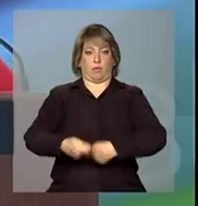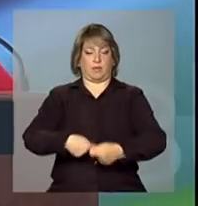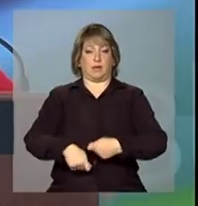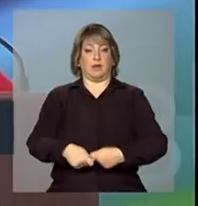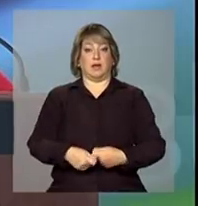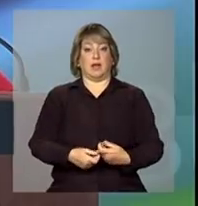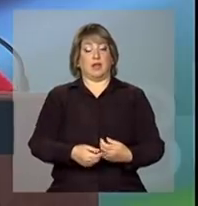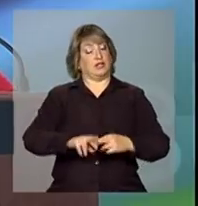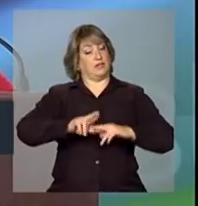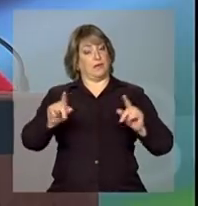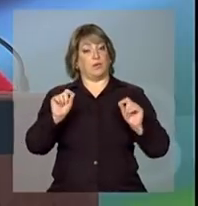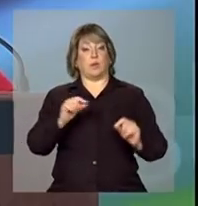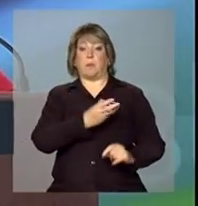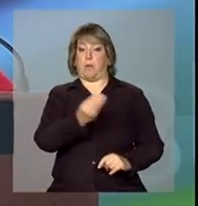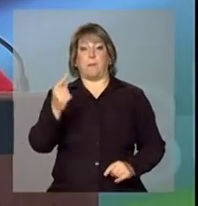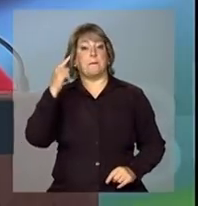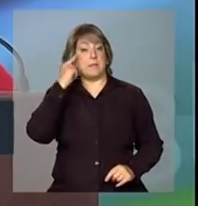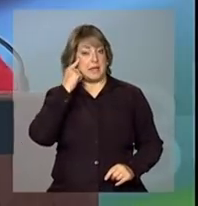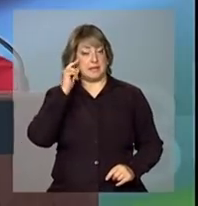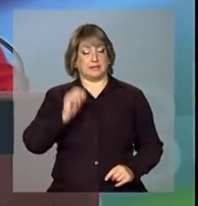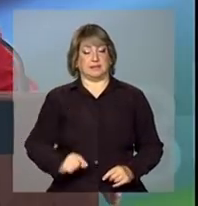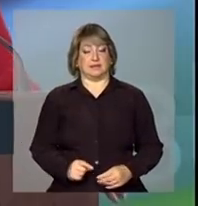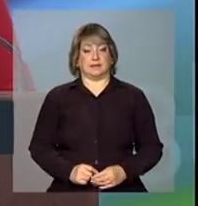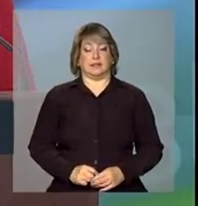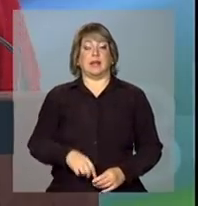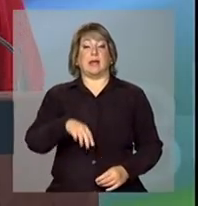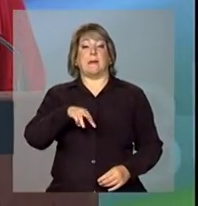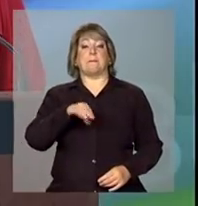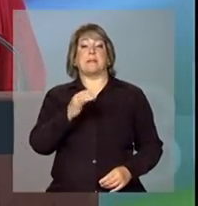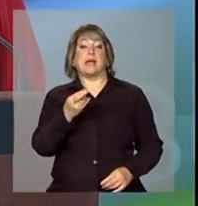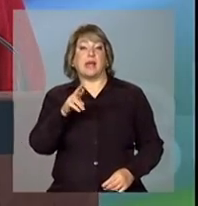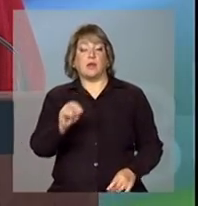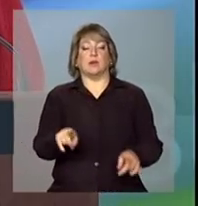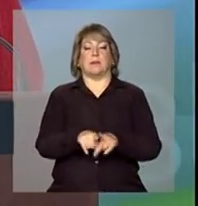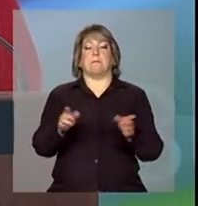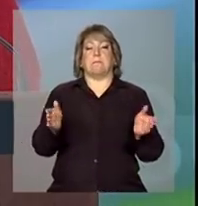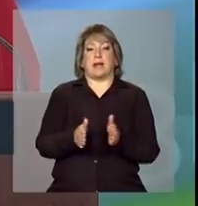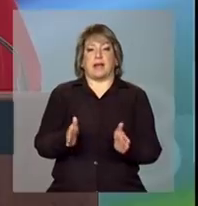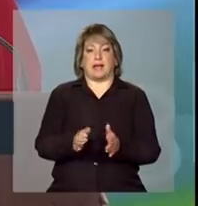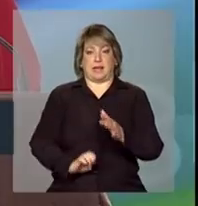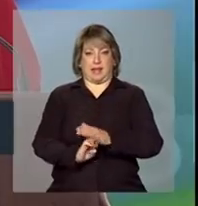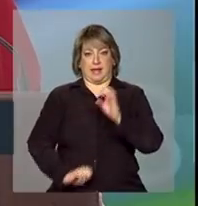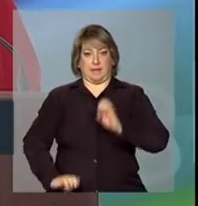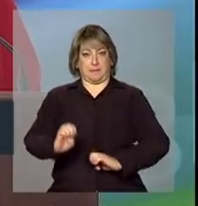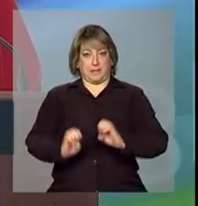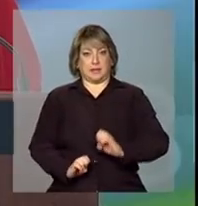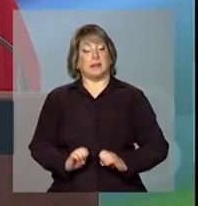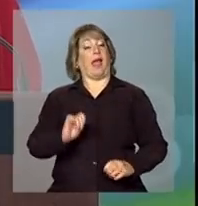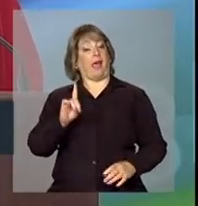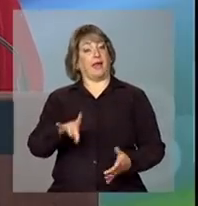que muitos pensam. A micro e pequena empresa é, de fato, um espaço,